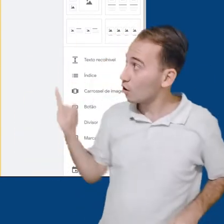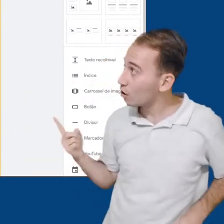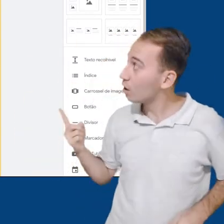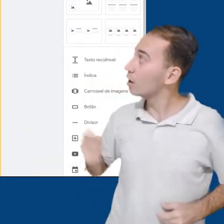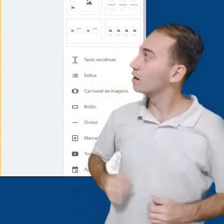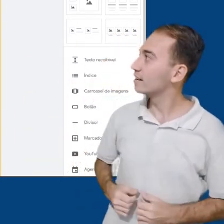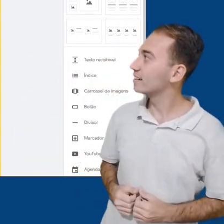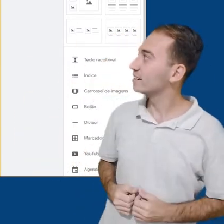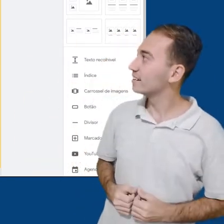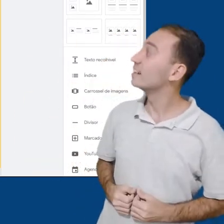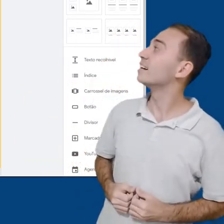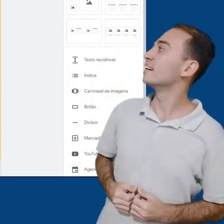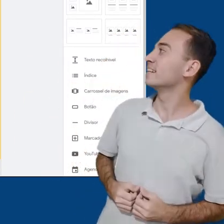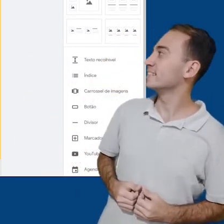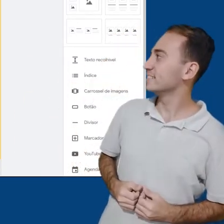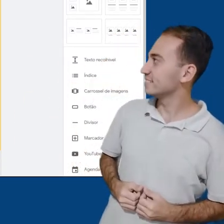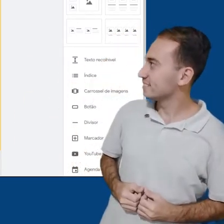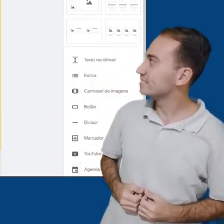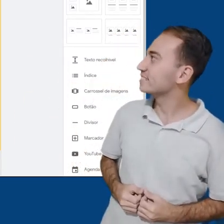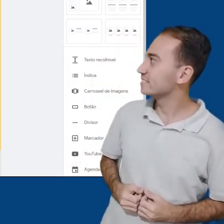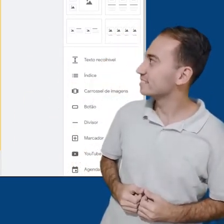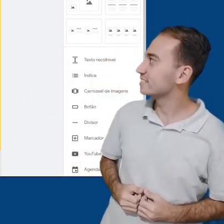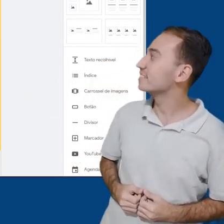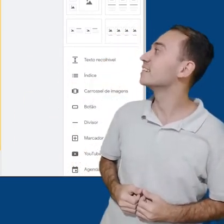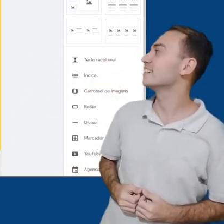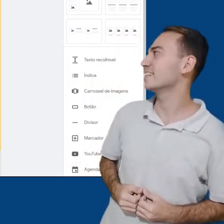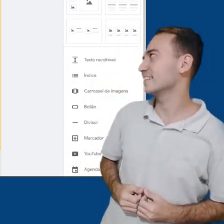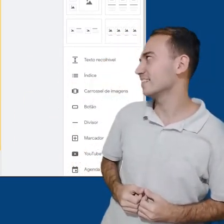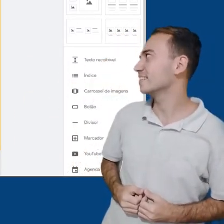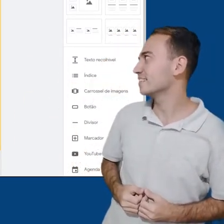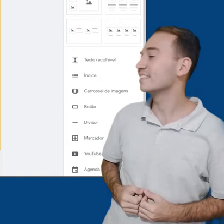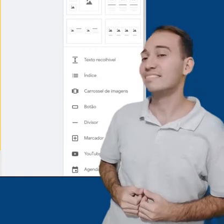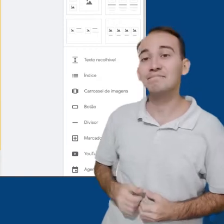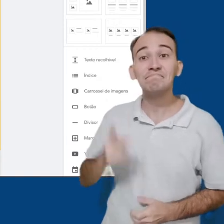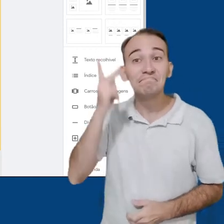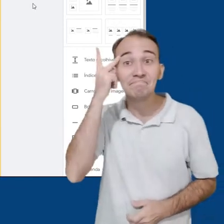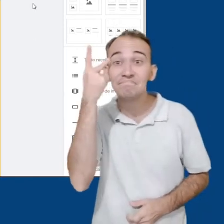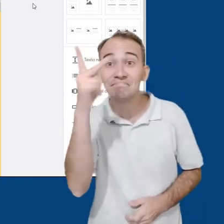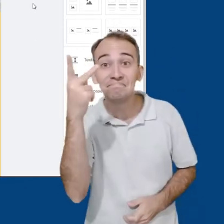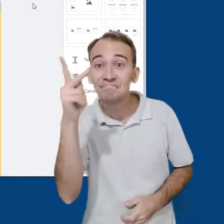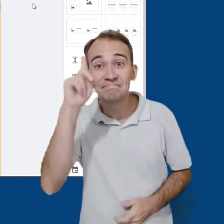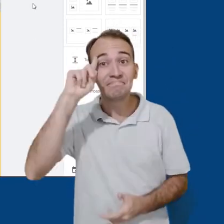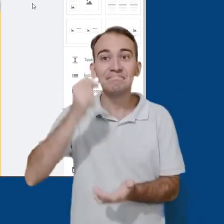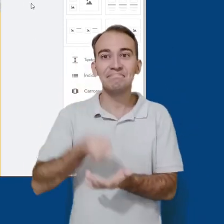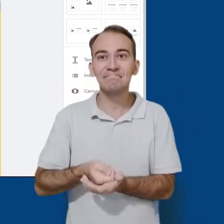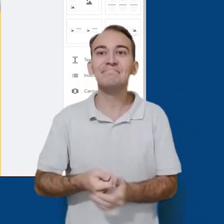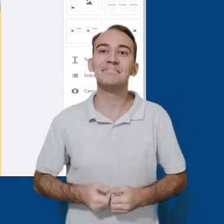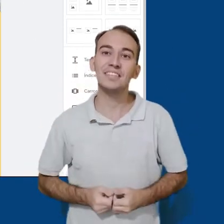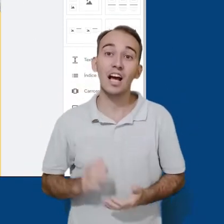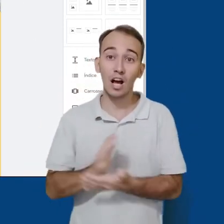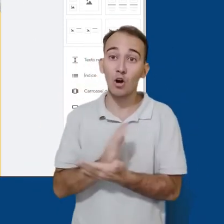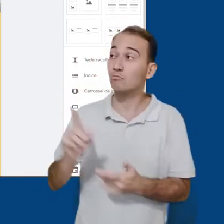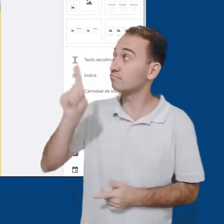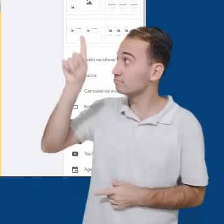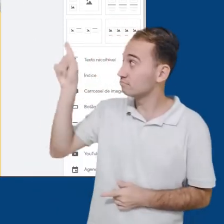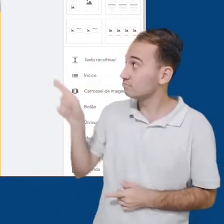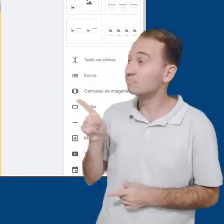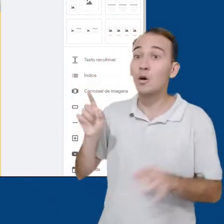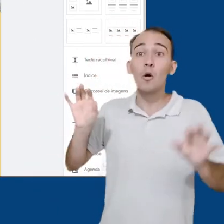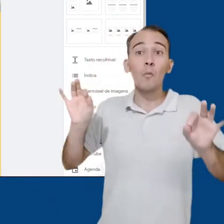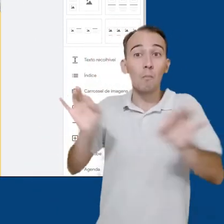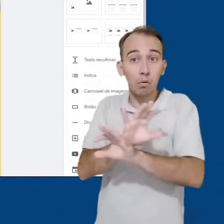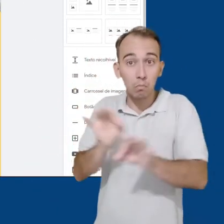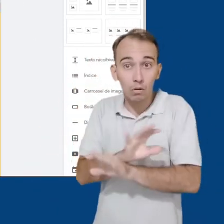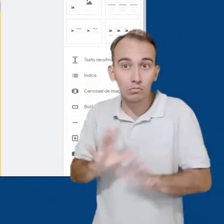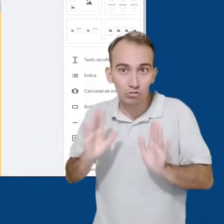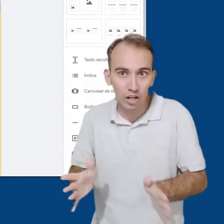e alinhar da forma que a plataforma permite. Como estamos utilizando o modelo pronto, por padrão, é